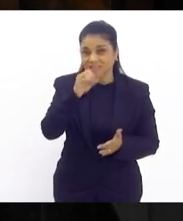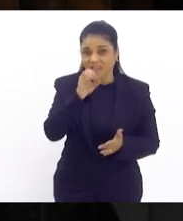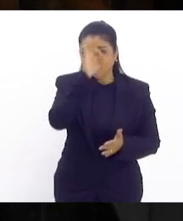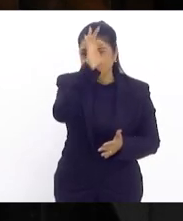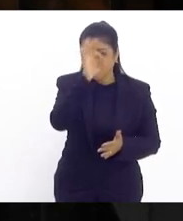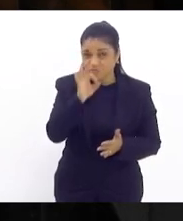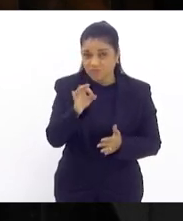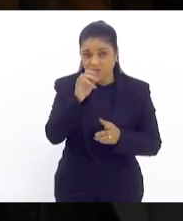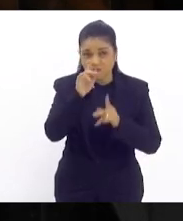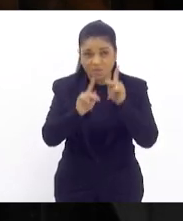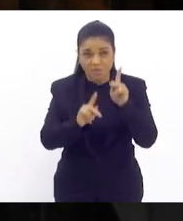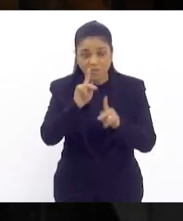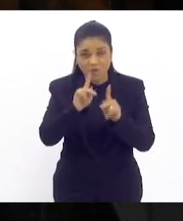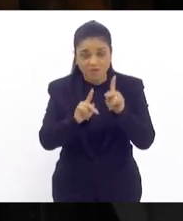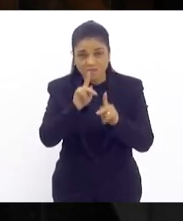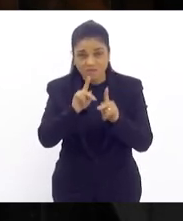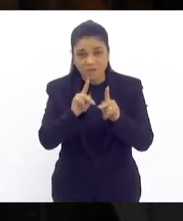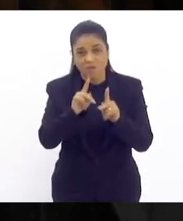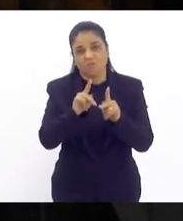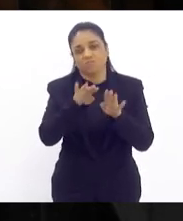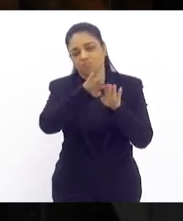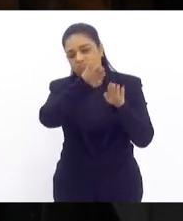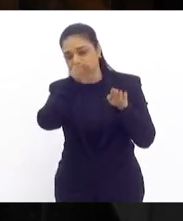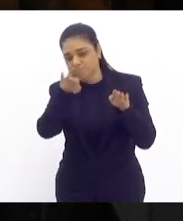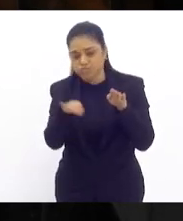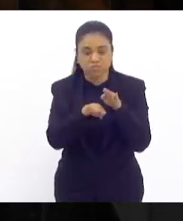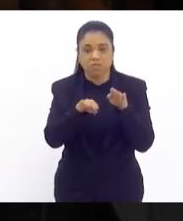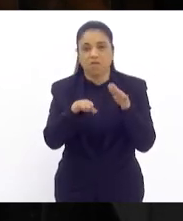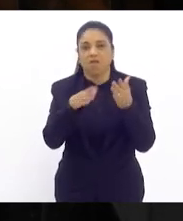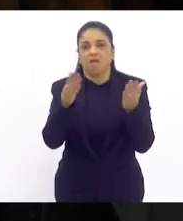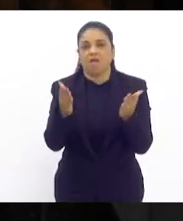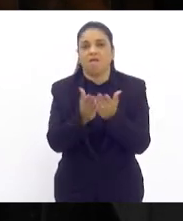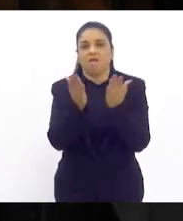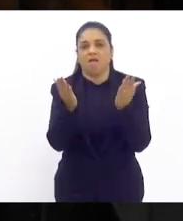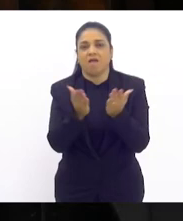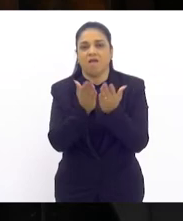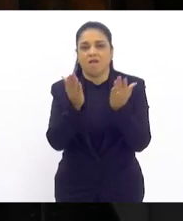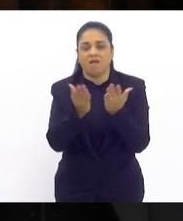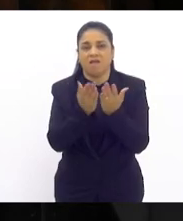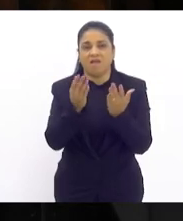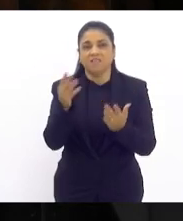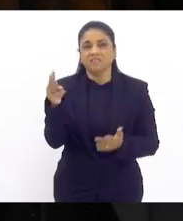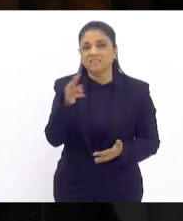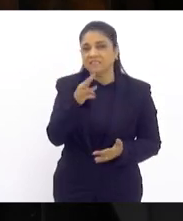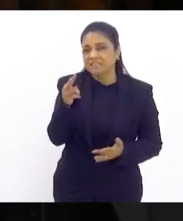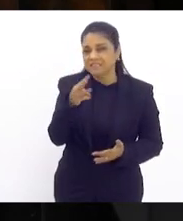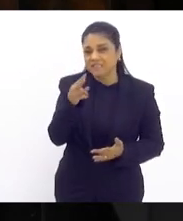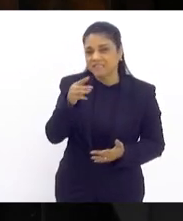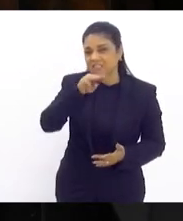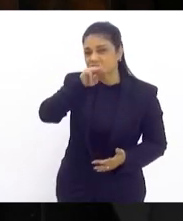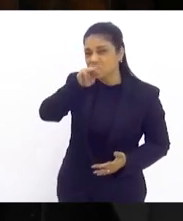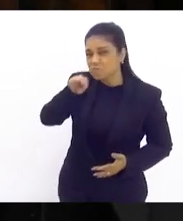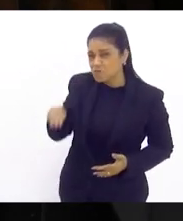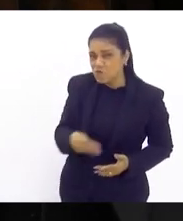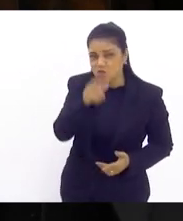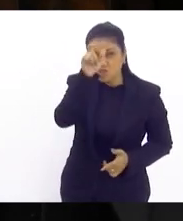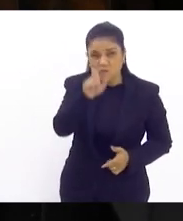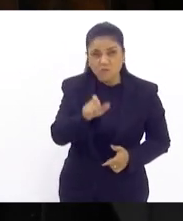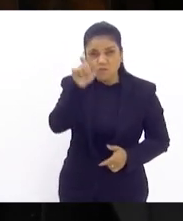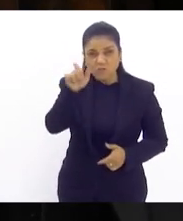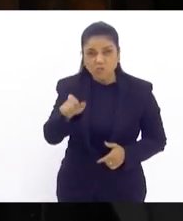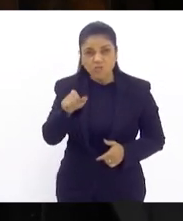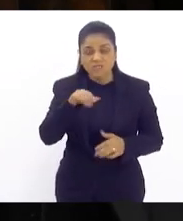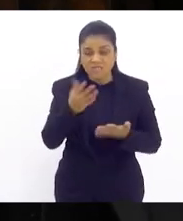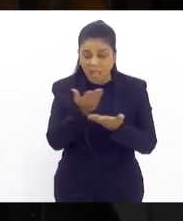população que abaixo da miséria no Brasil que está em torno de 33 milhões se acabar o fundo estadual de